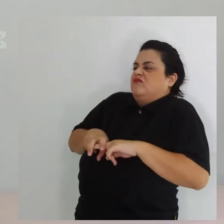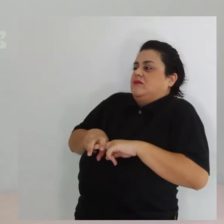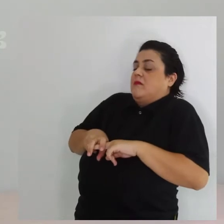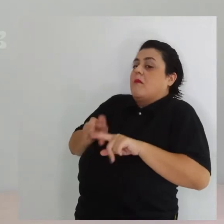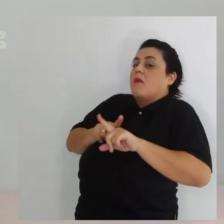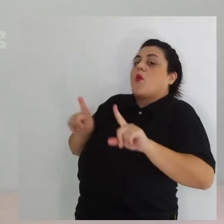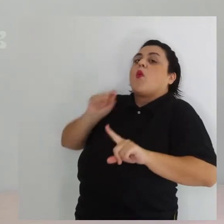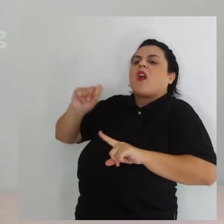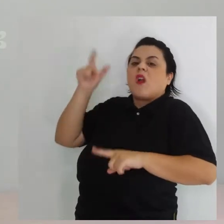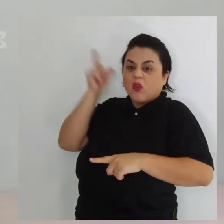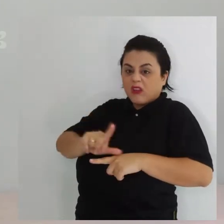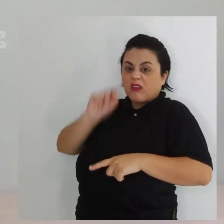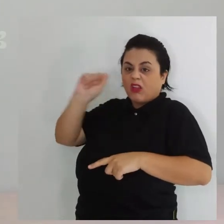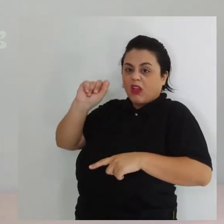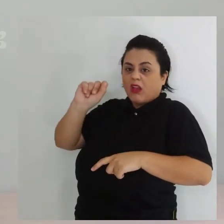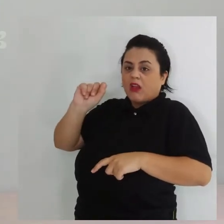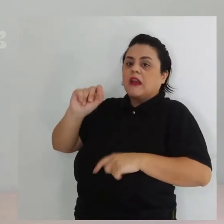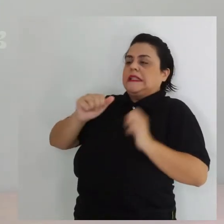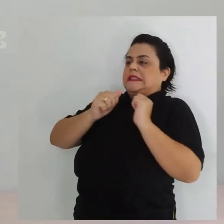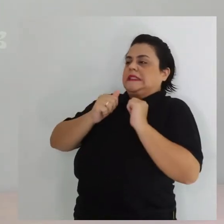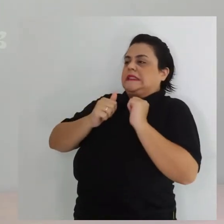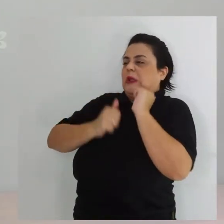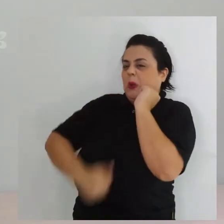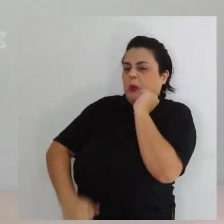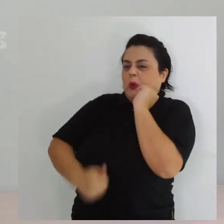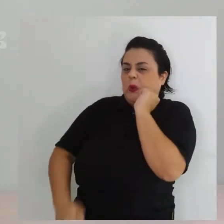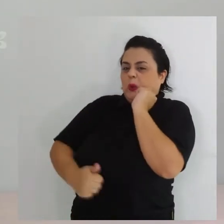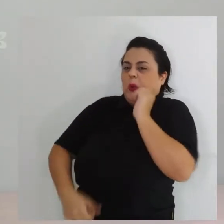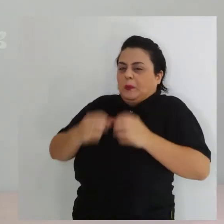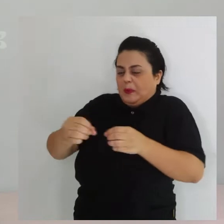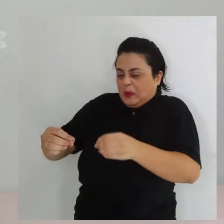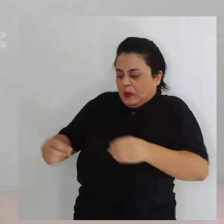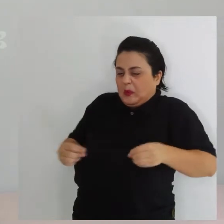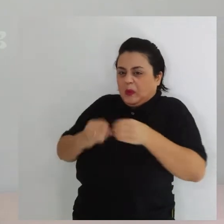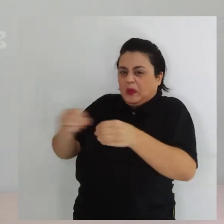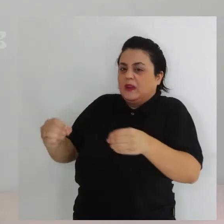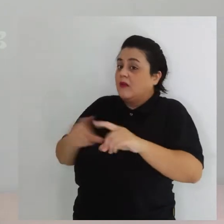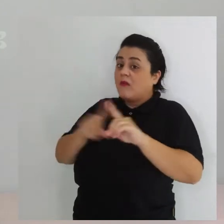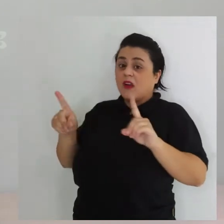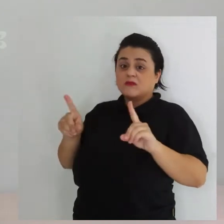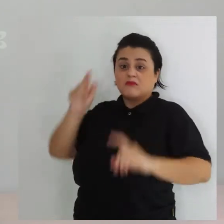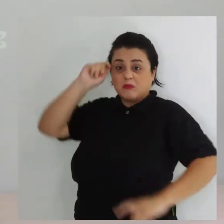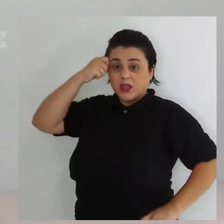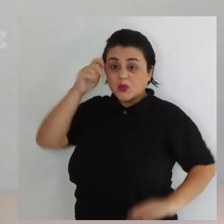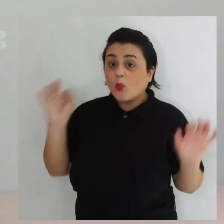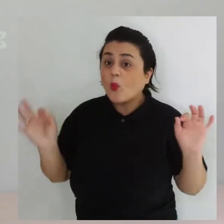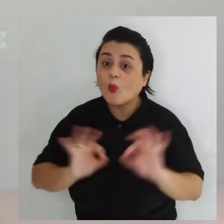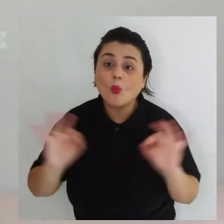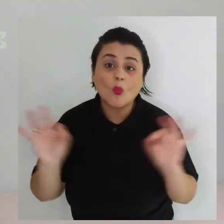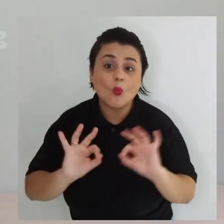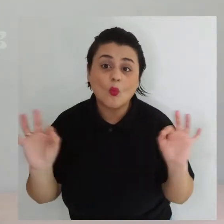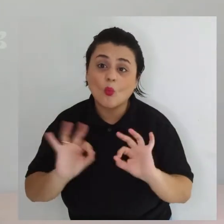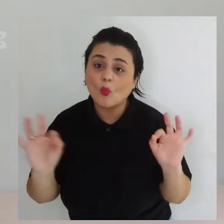O máximo que ele conseguiu foi fazer muito cocôzinho preto e redondo, mas não ficou nada preto.